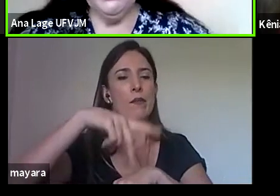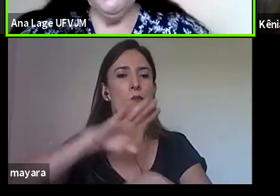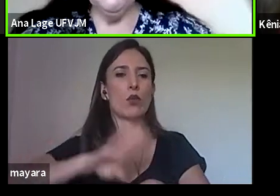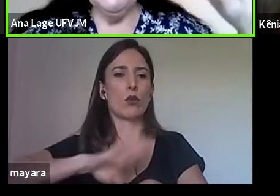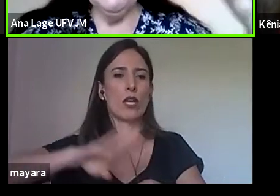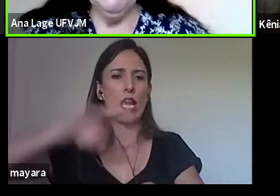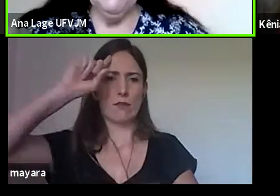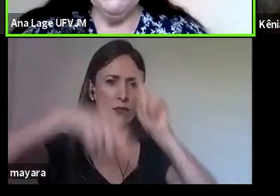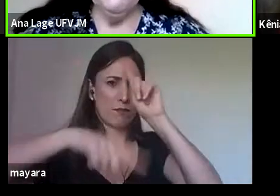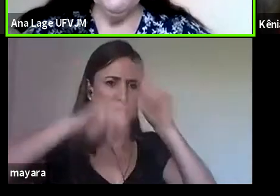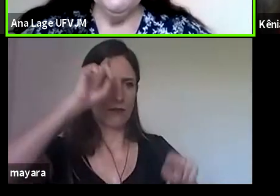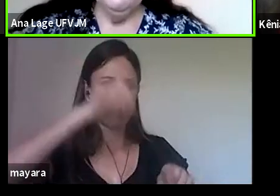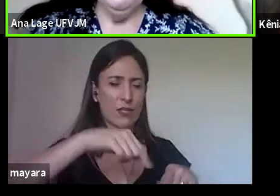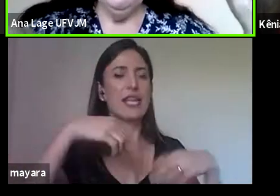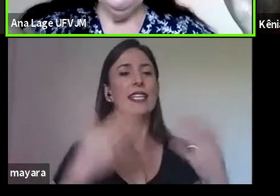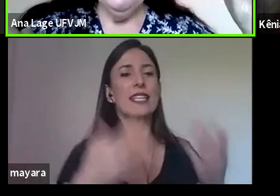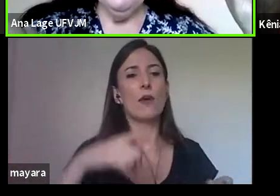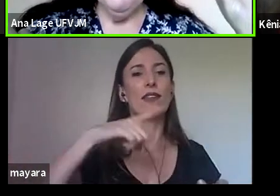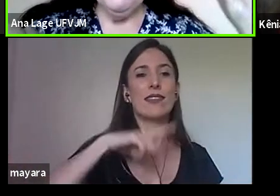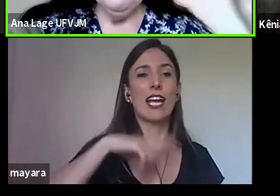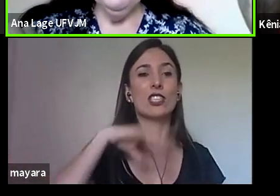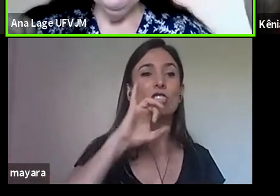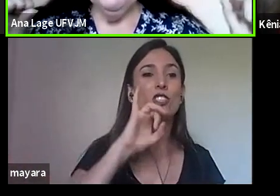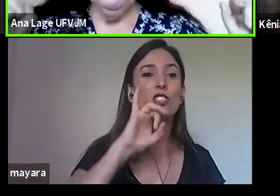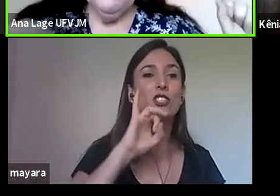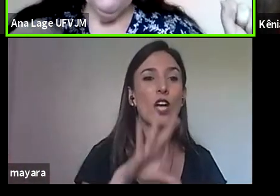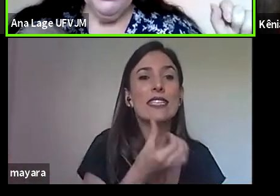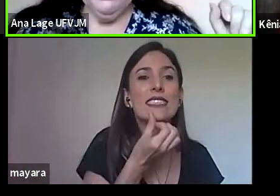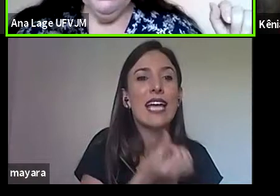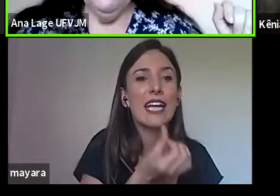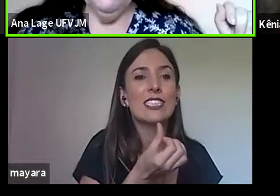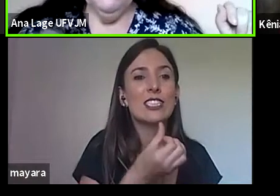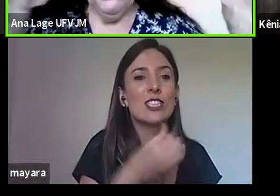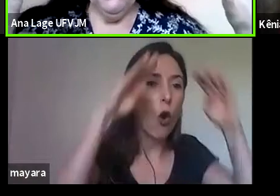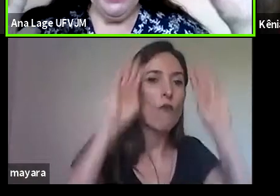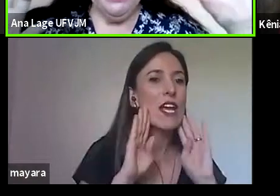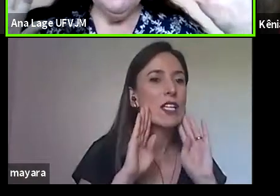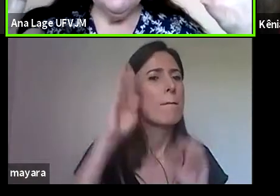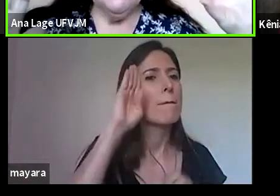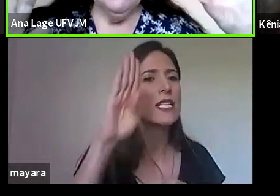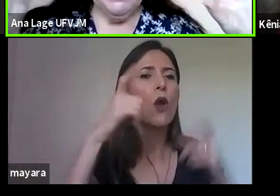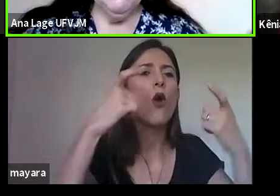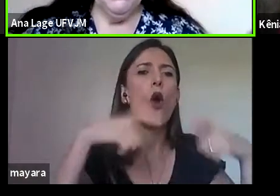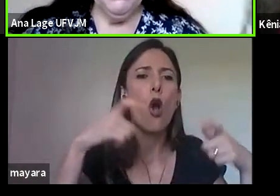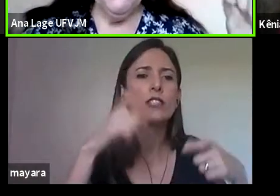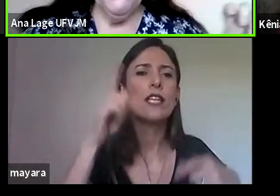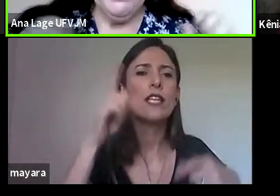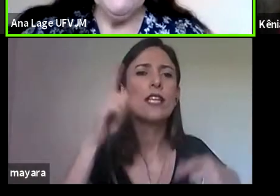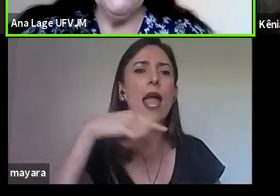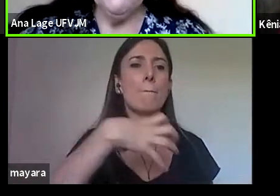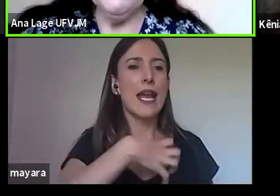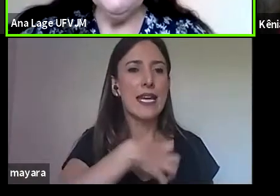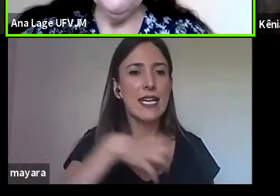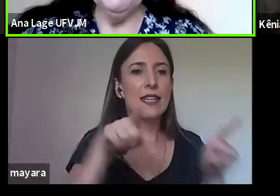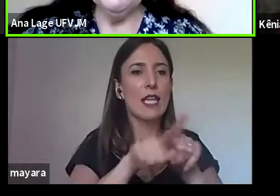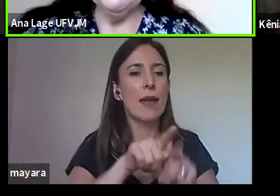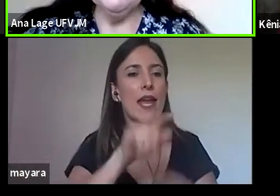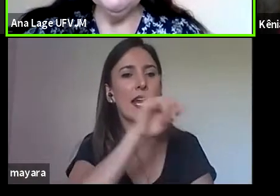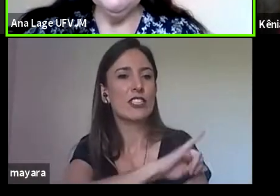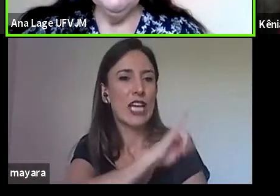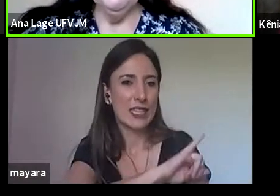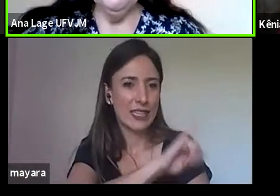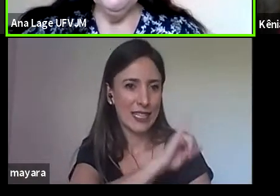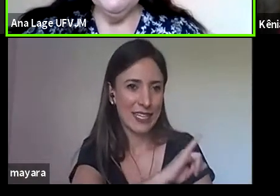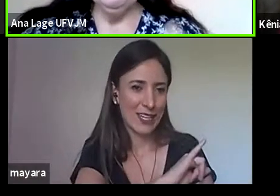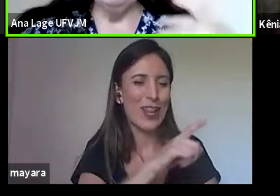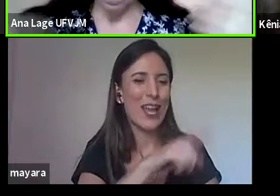instituídos, principalmente, na Bahia e no Rio de Janeiro, nos lugares, principalmente, locais de, vamos dizer